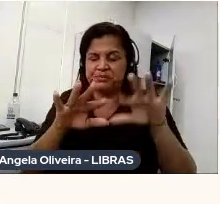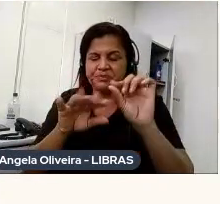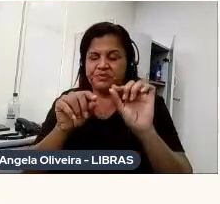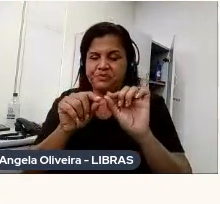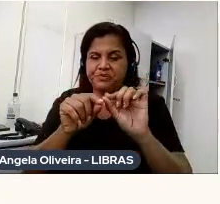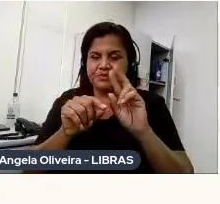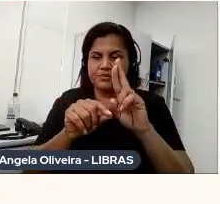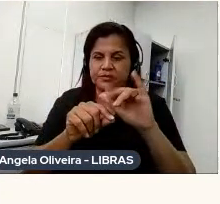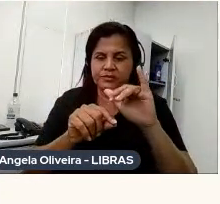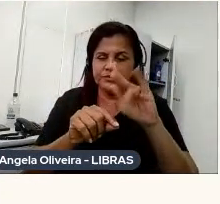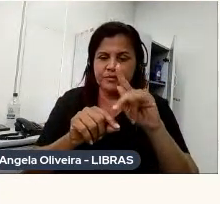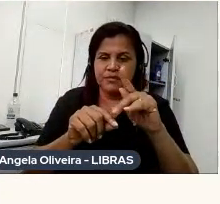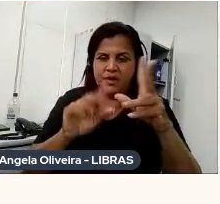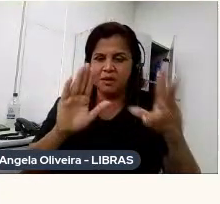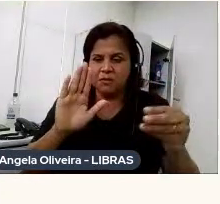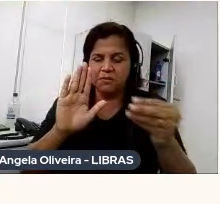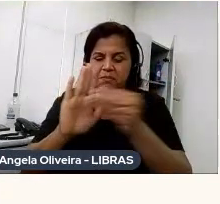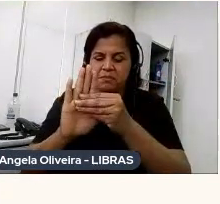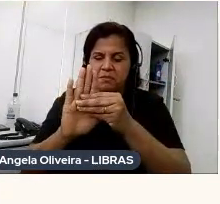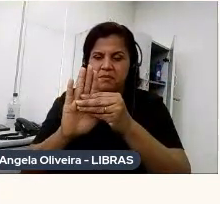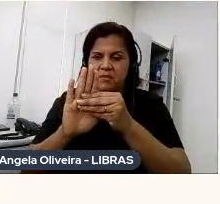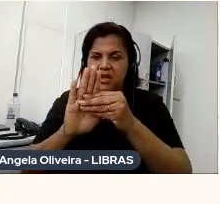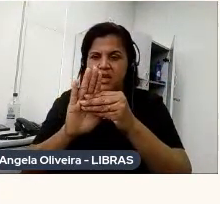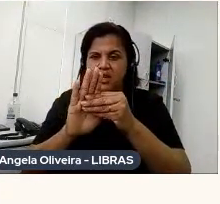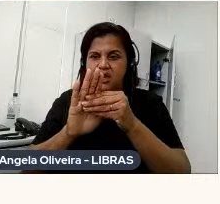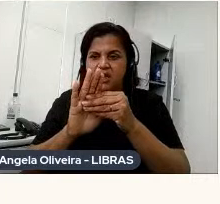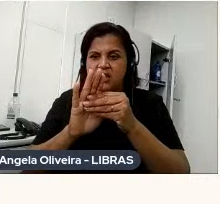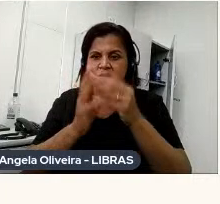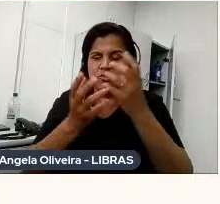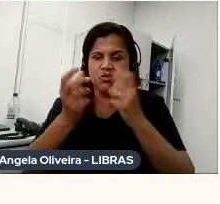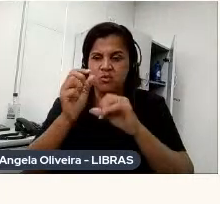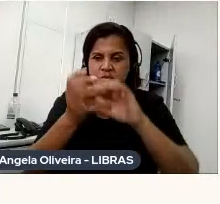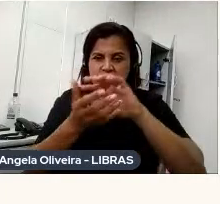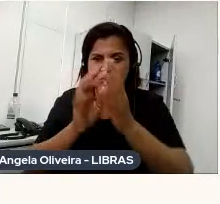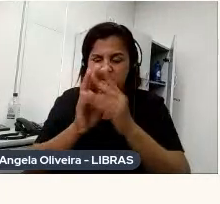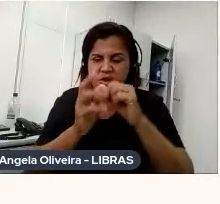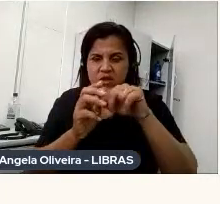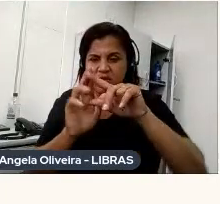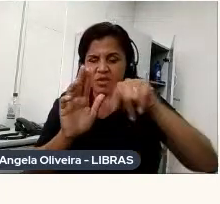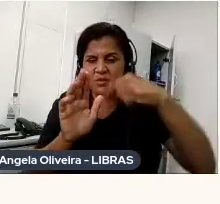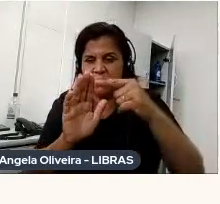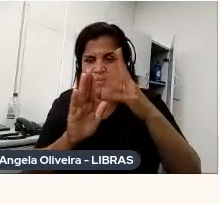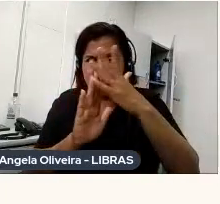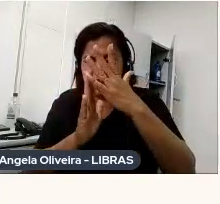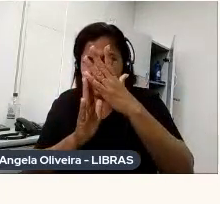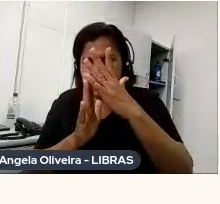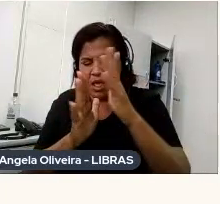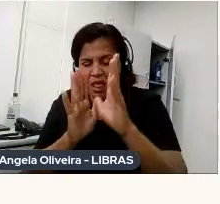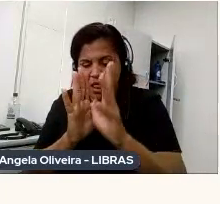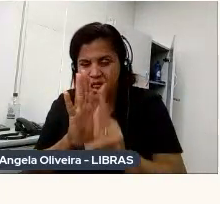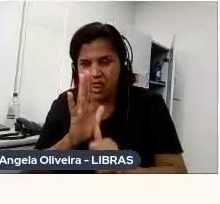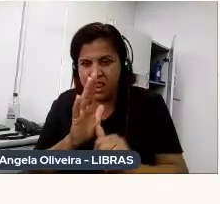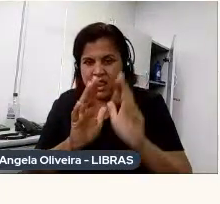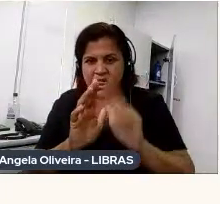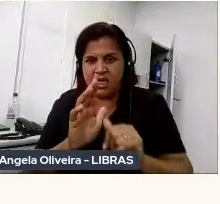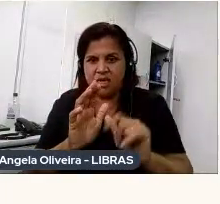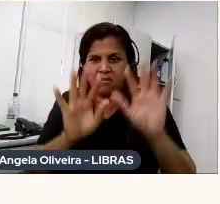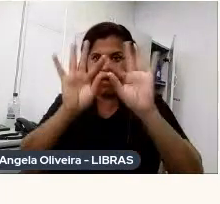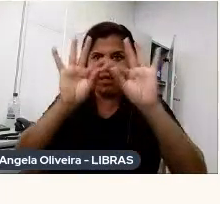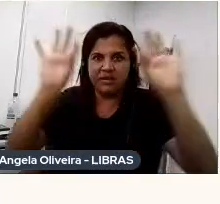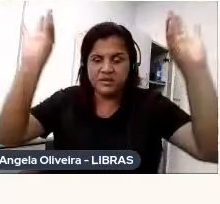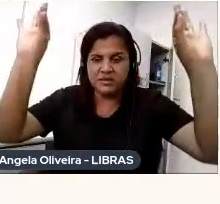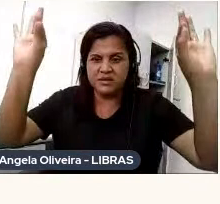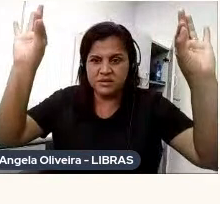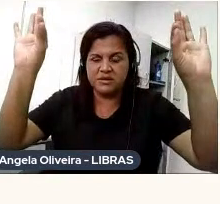boneco nas costas, e na pós-produção a gente limpa essas, esses arames, né, essa estrutura